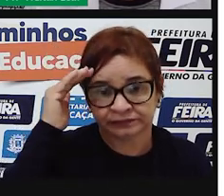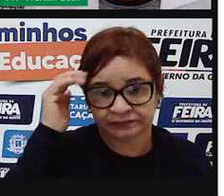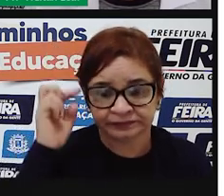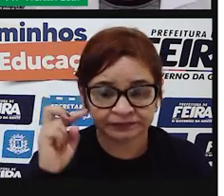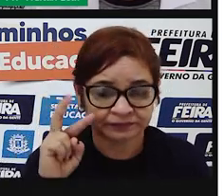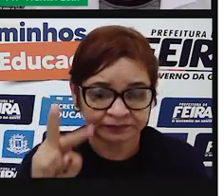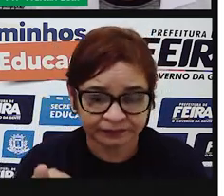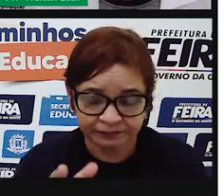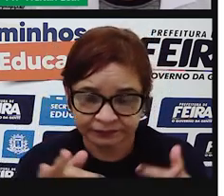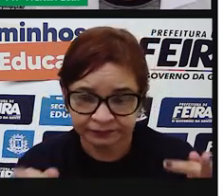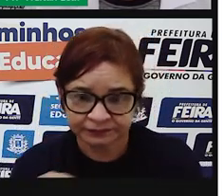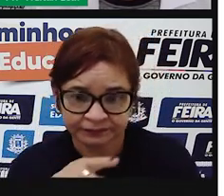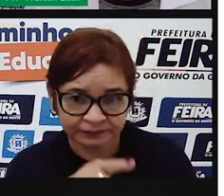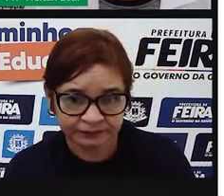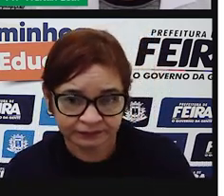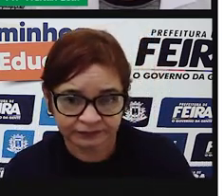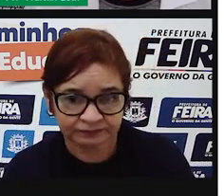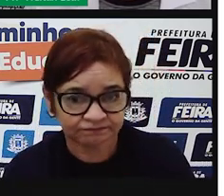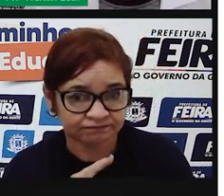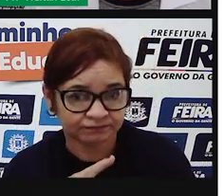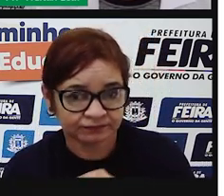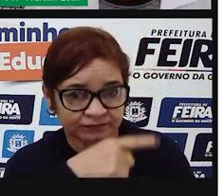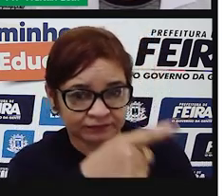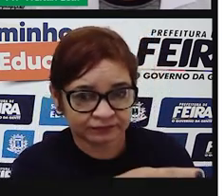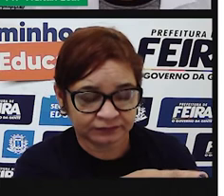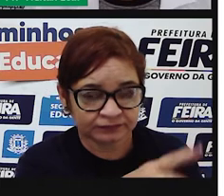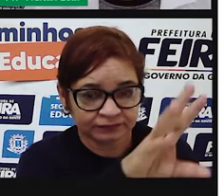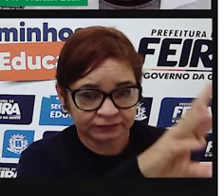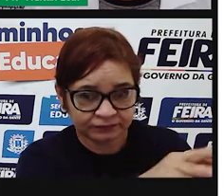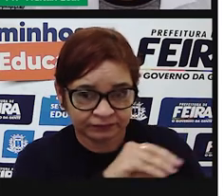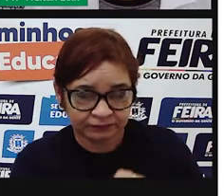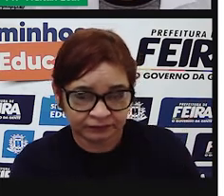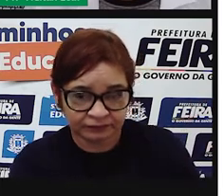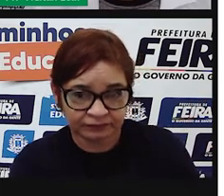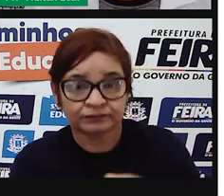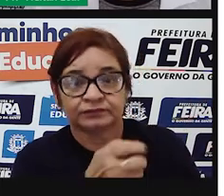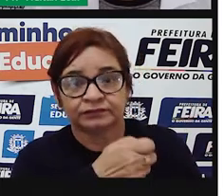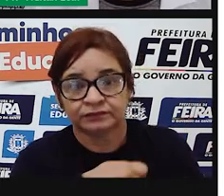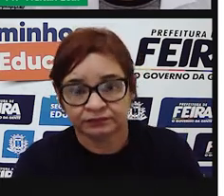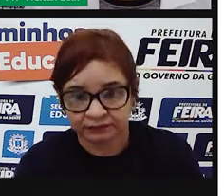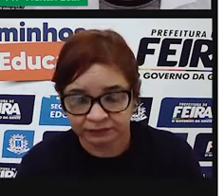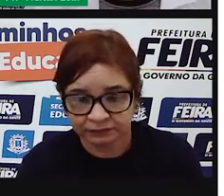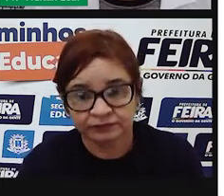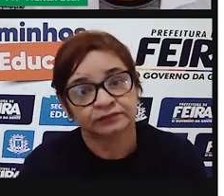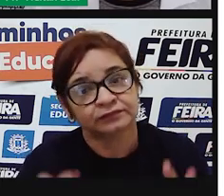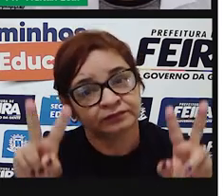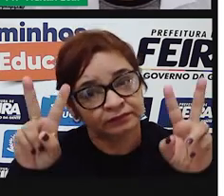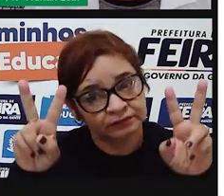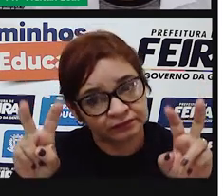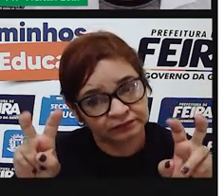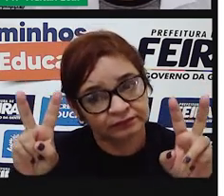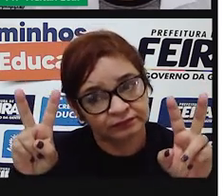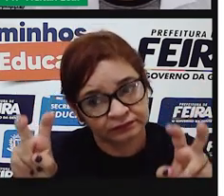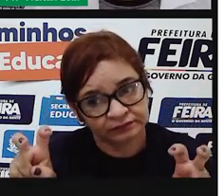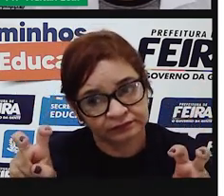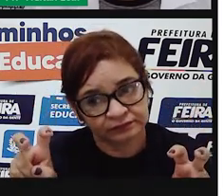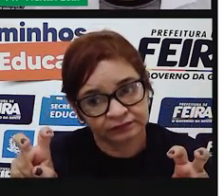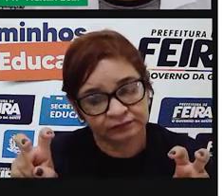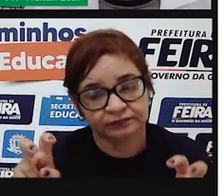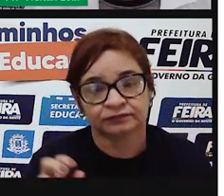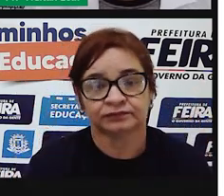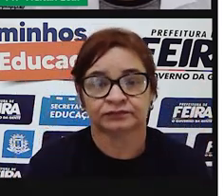para dar destaque, para se enfatizar que essa frase não é de quem está escrevendo ou de quem está falando, mas